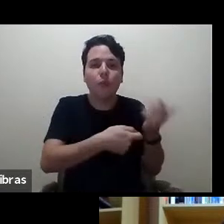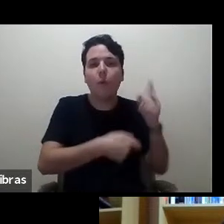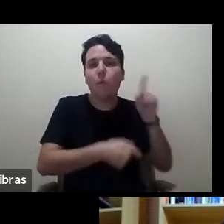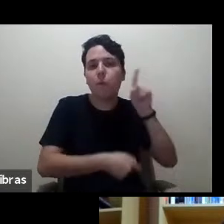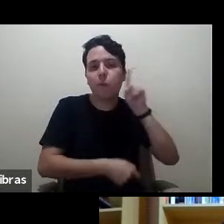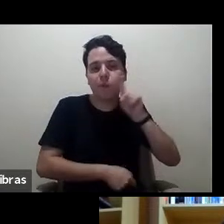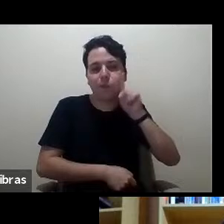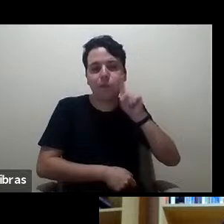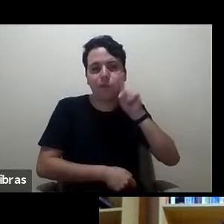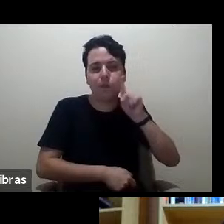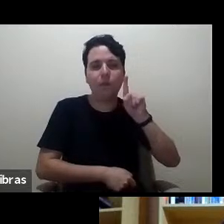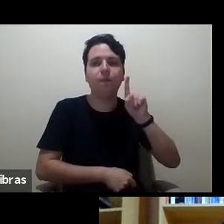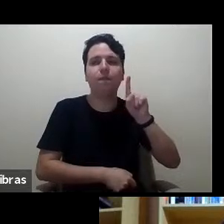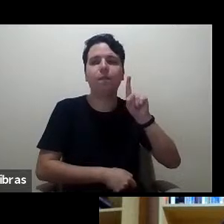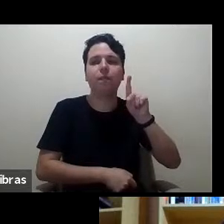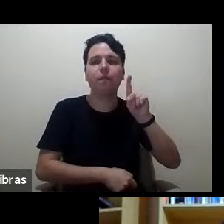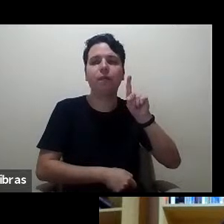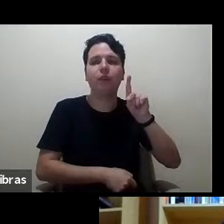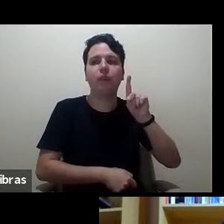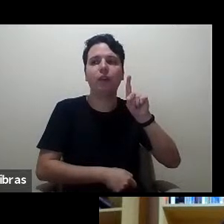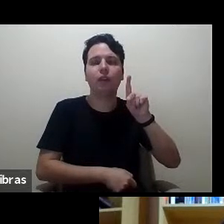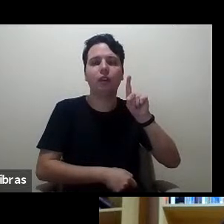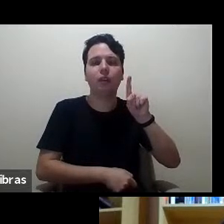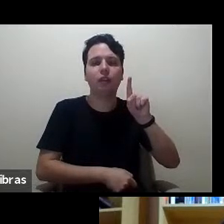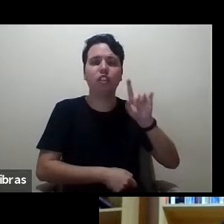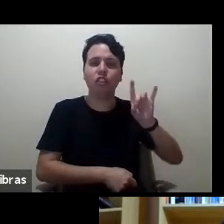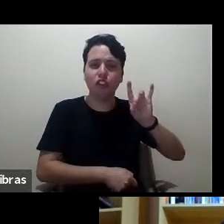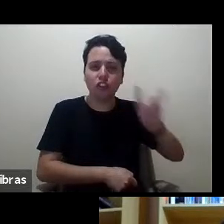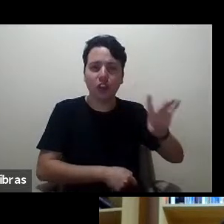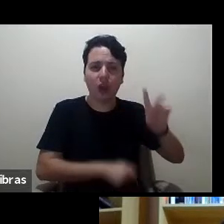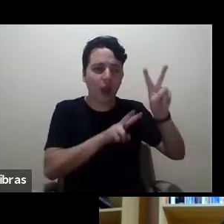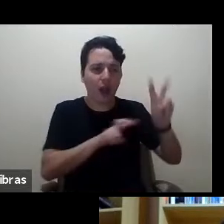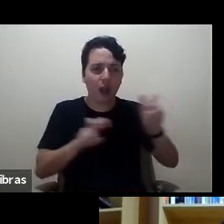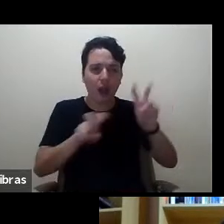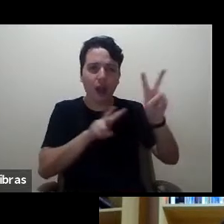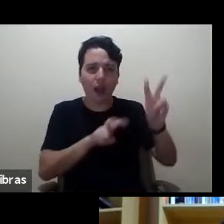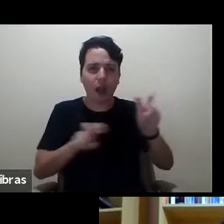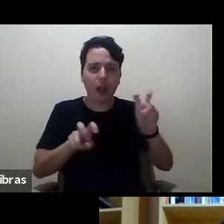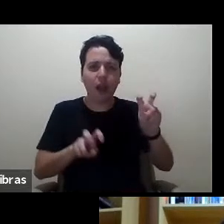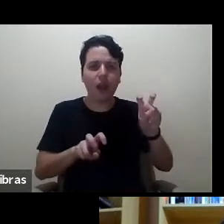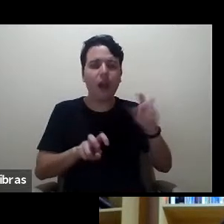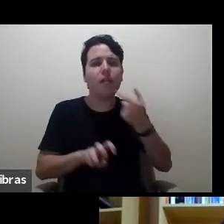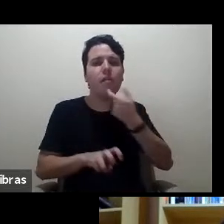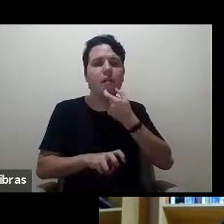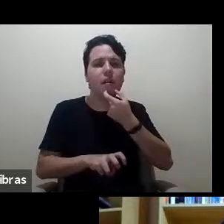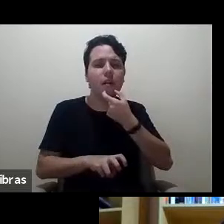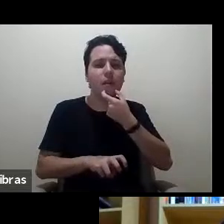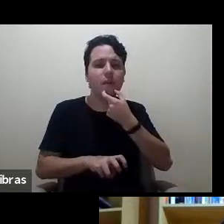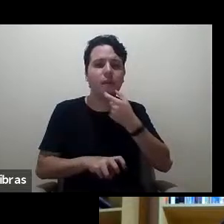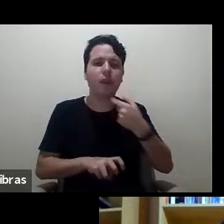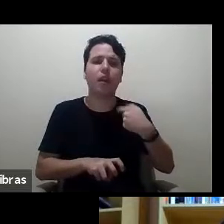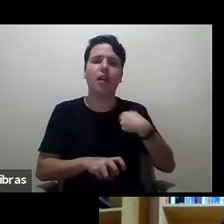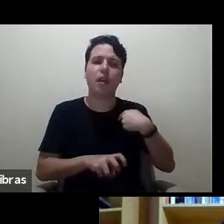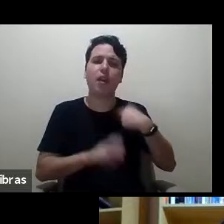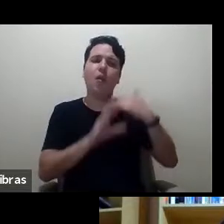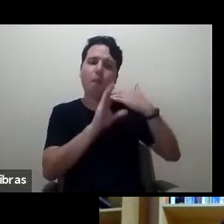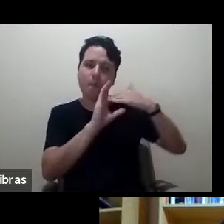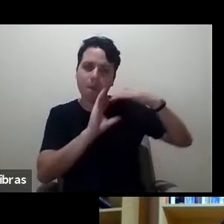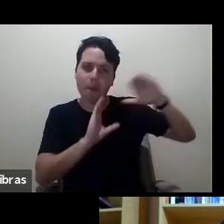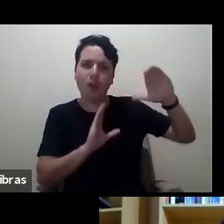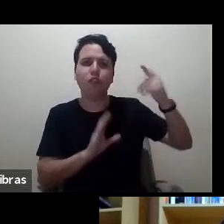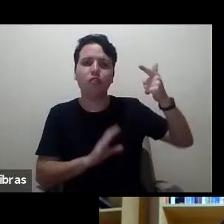que só cita em inglês, eu sempre mando de volta para